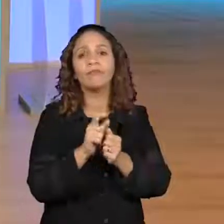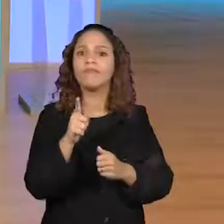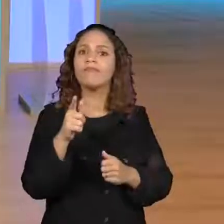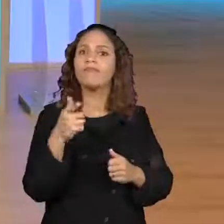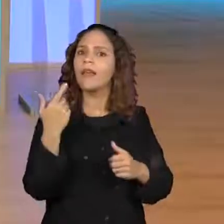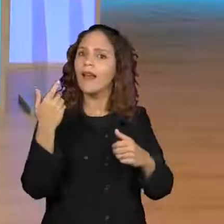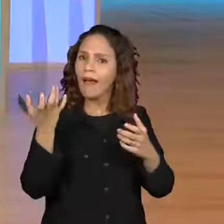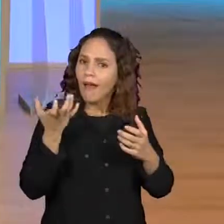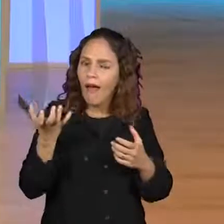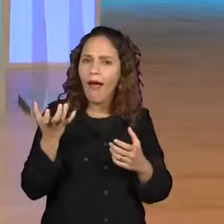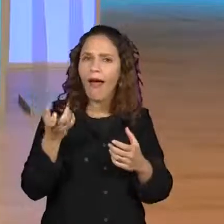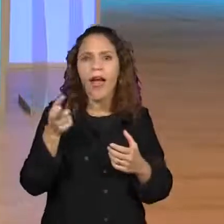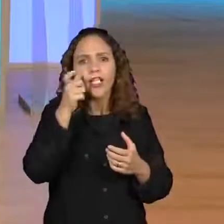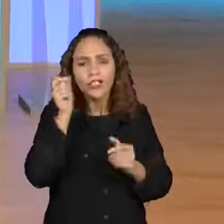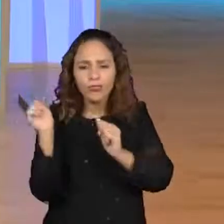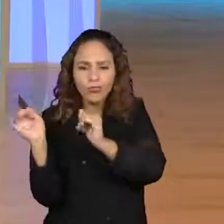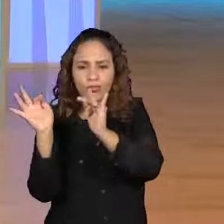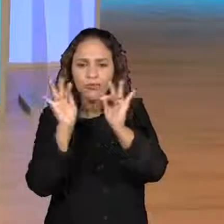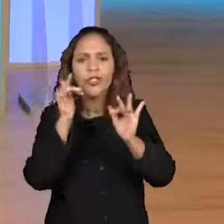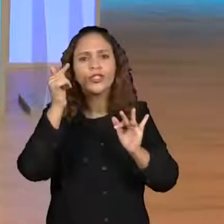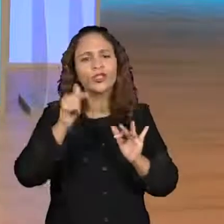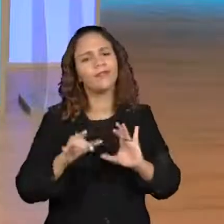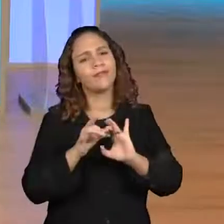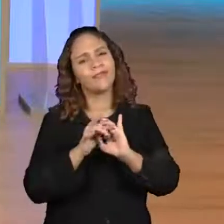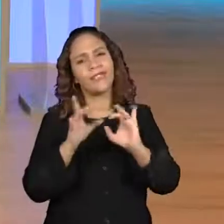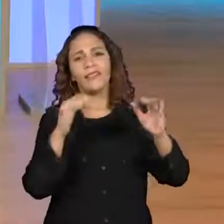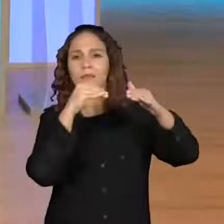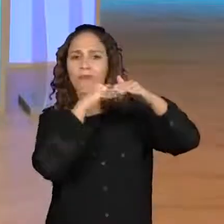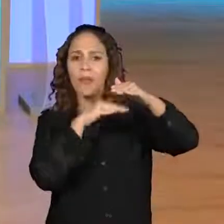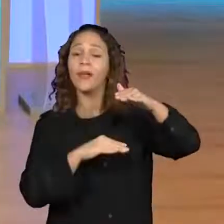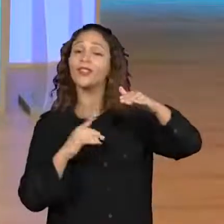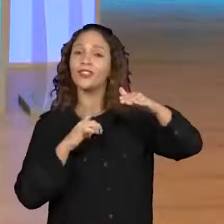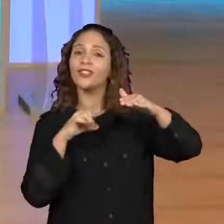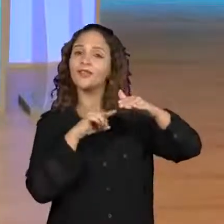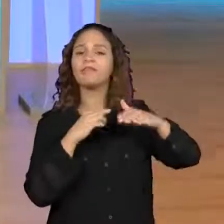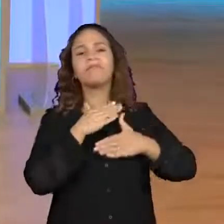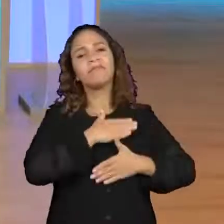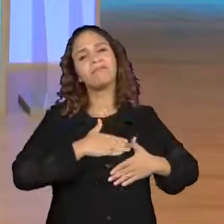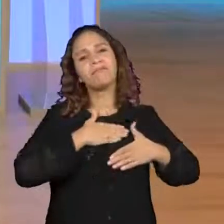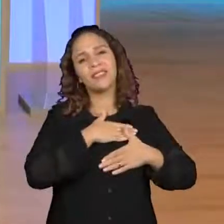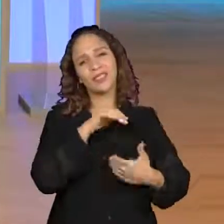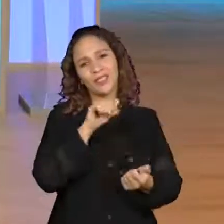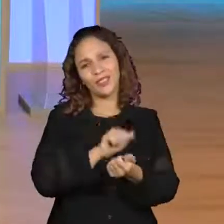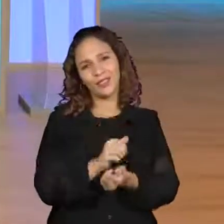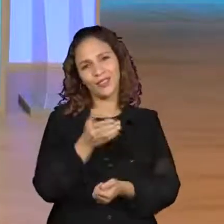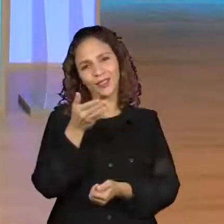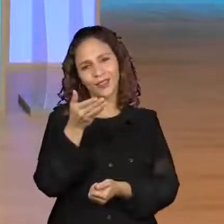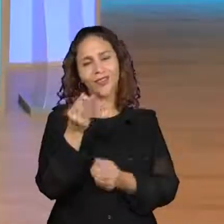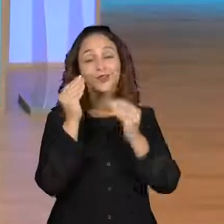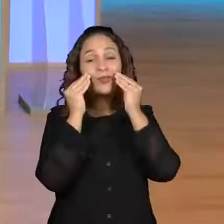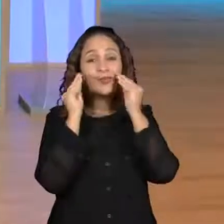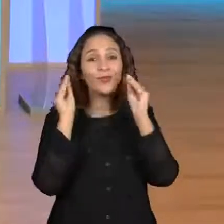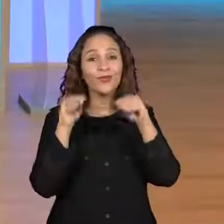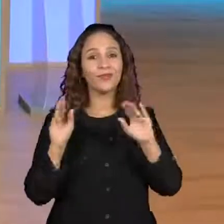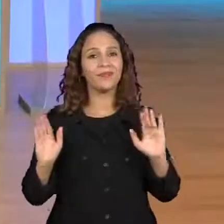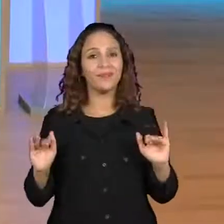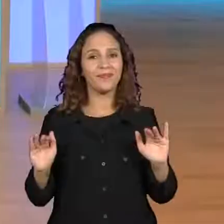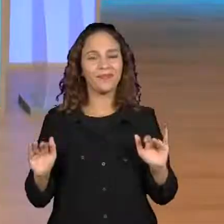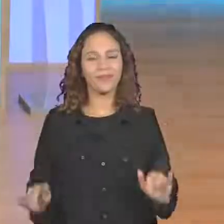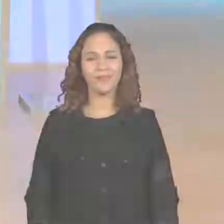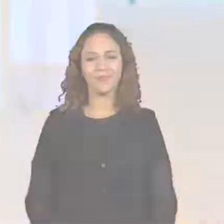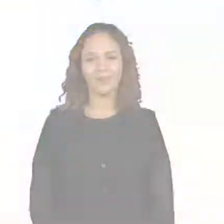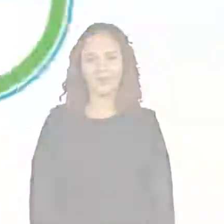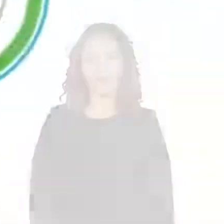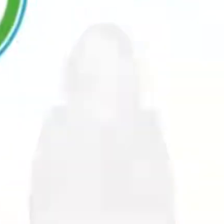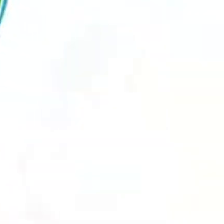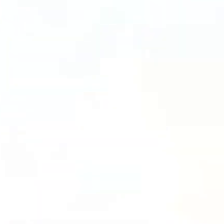quiser, volte, revisite esta aula no repositório e foi um prazer estar aqui com vocês. Um super beijo e até a próxima. a